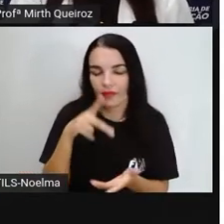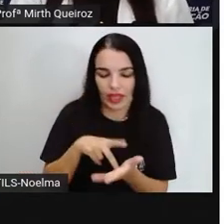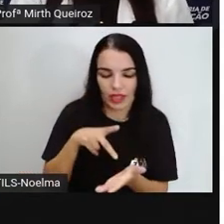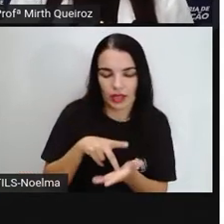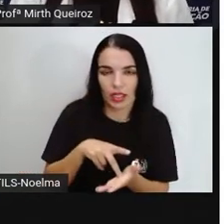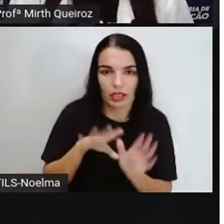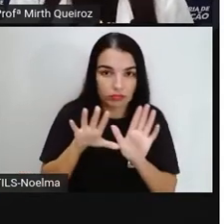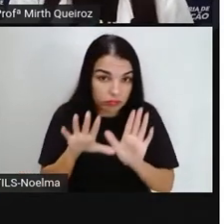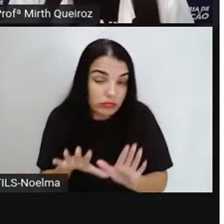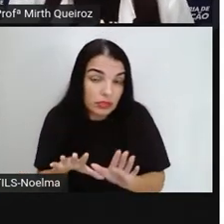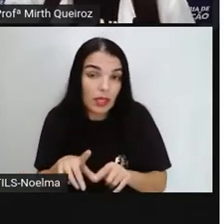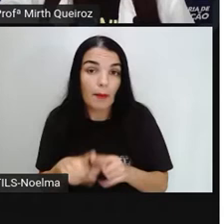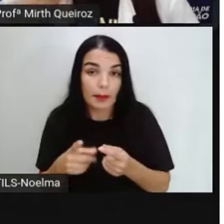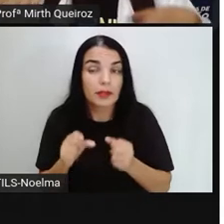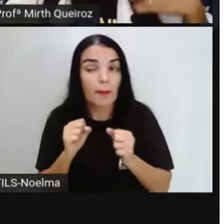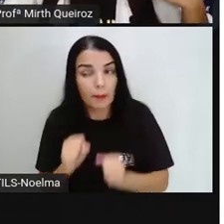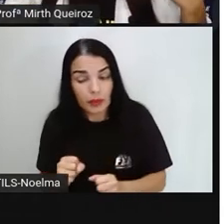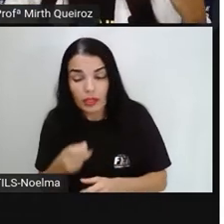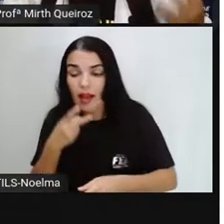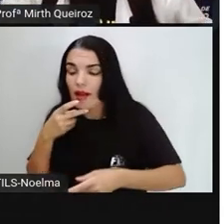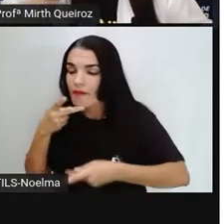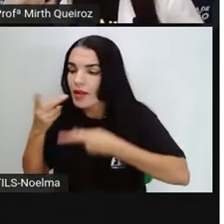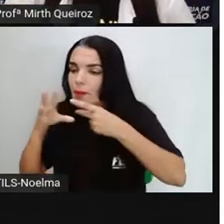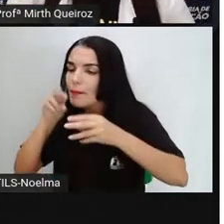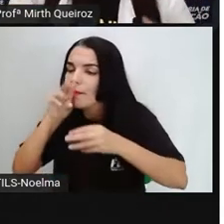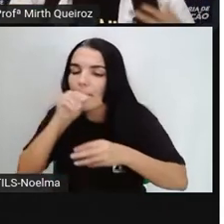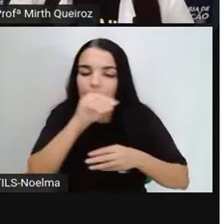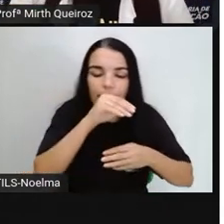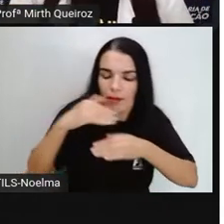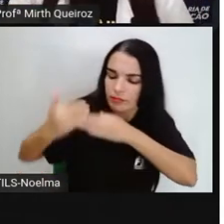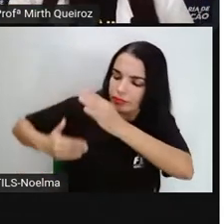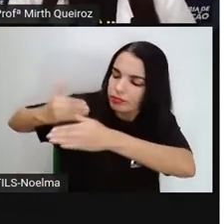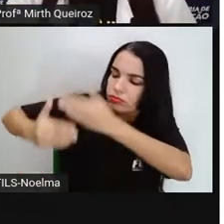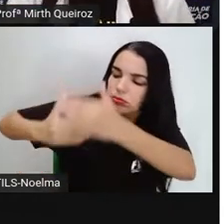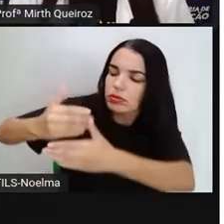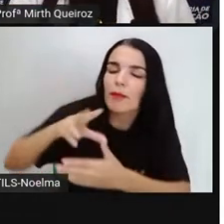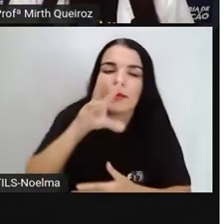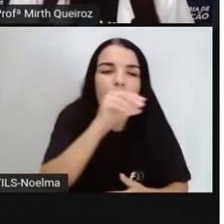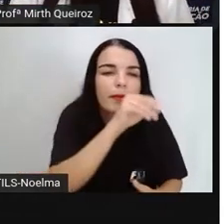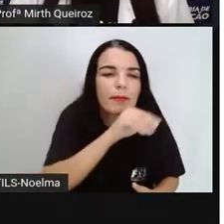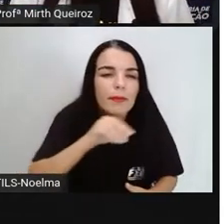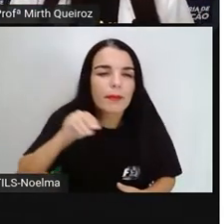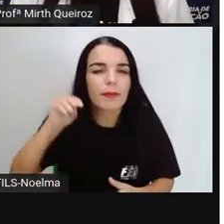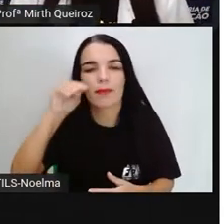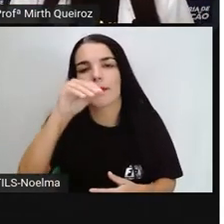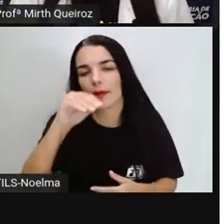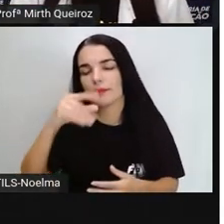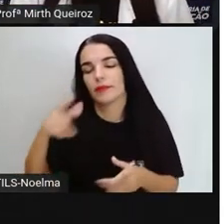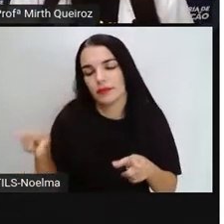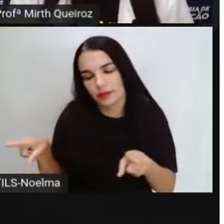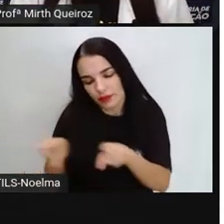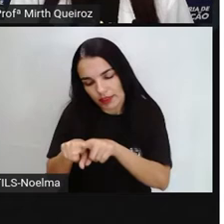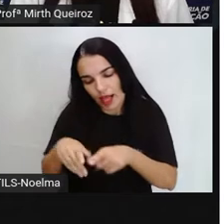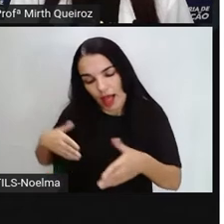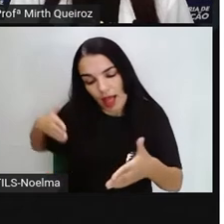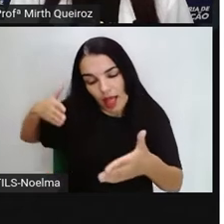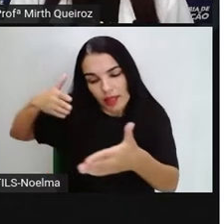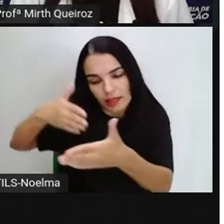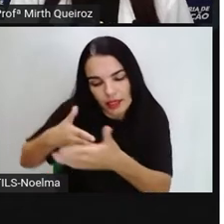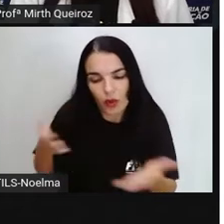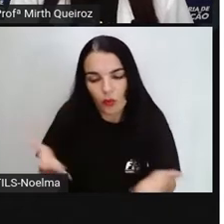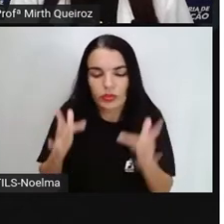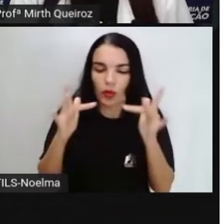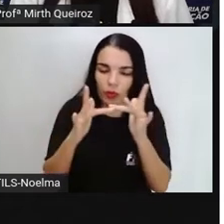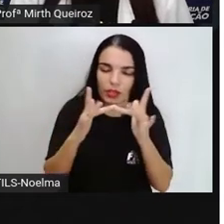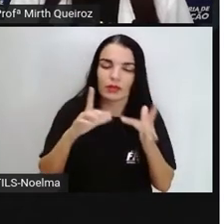seja verídico, certo? É algo que foi contado de geração para geração. E assim, a gente teve contato